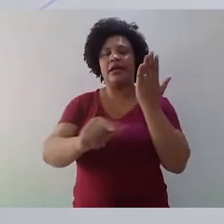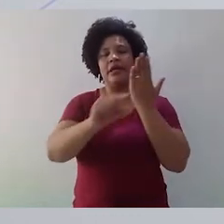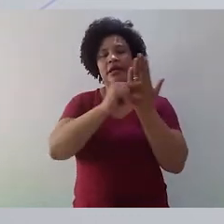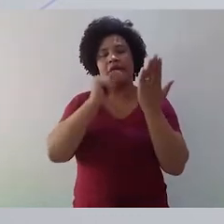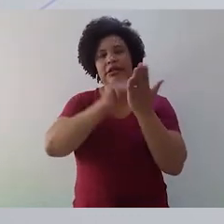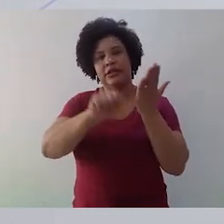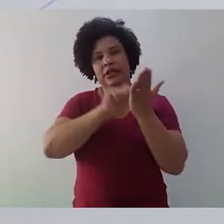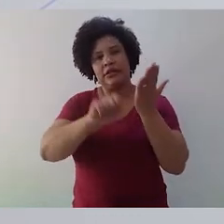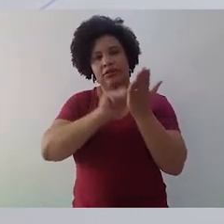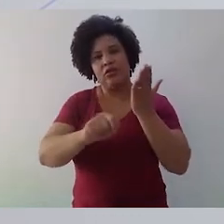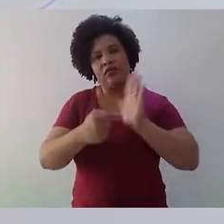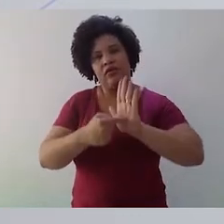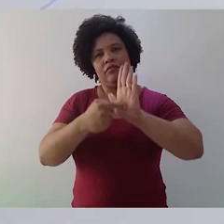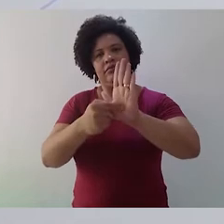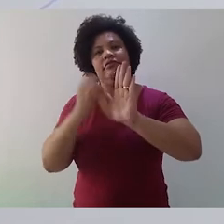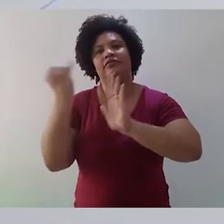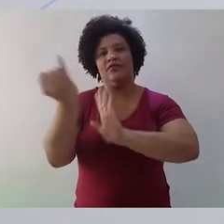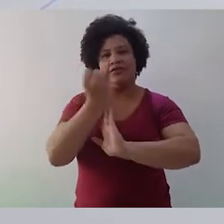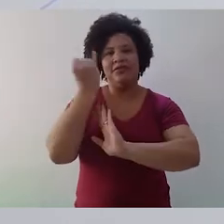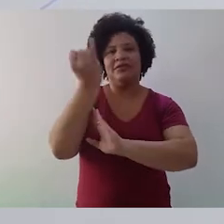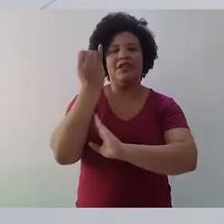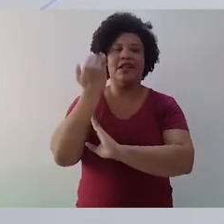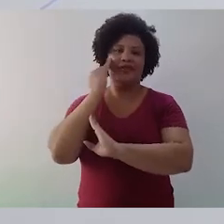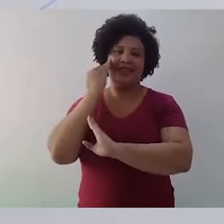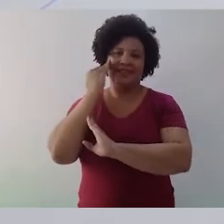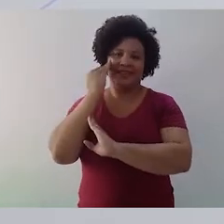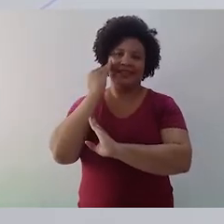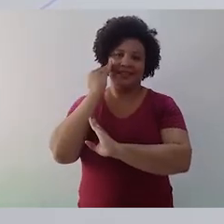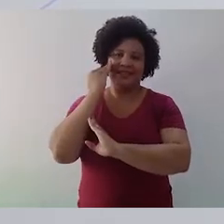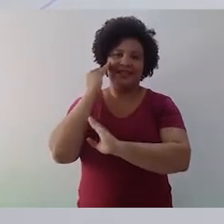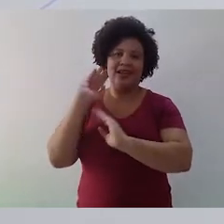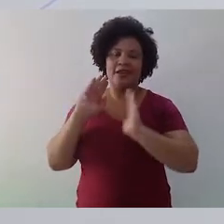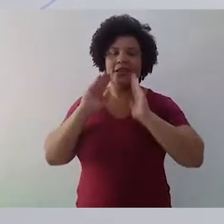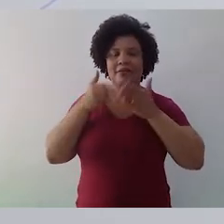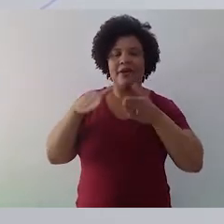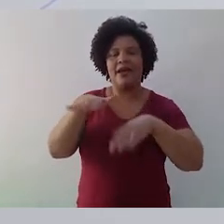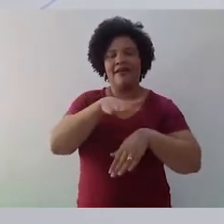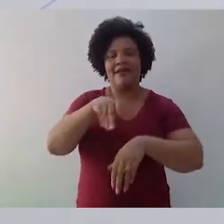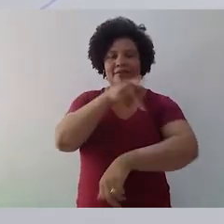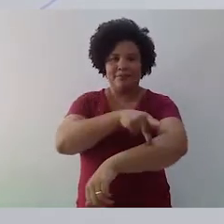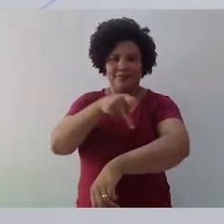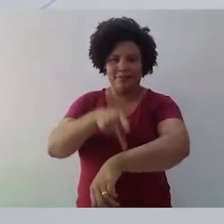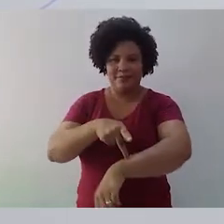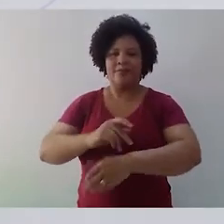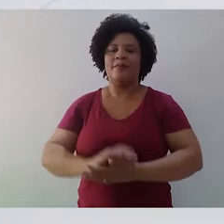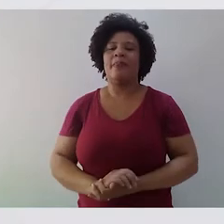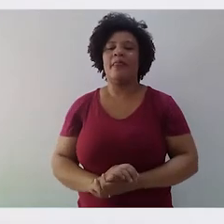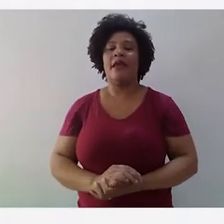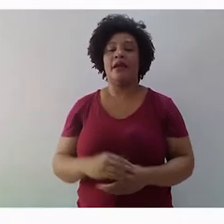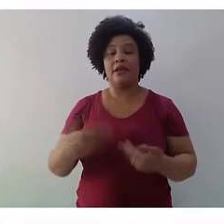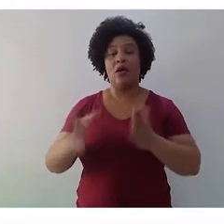absolutamente fundamental quando a gente entende a retórica enquanto pedagogia. Então, aqui nos aspectos de conteúdo eu tenho